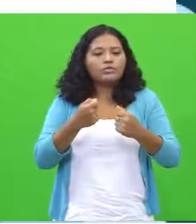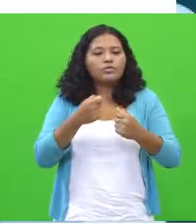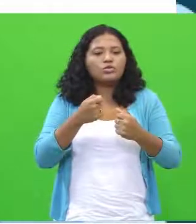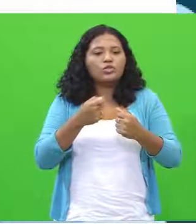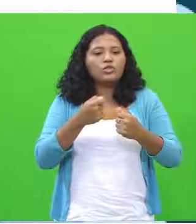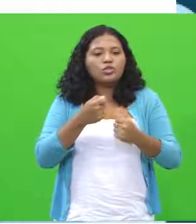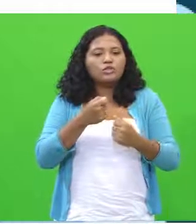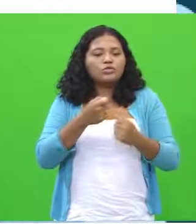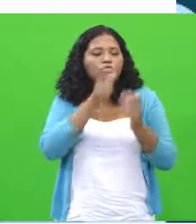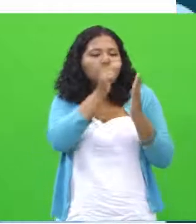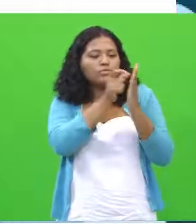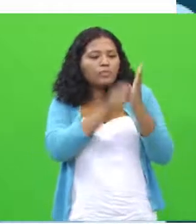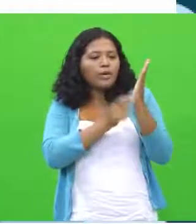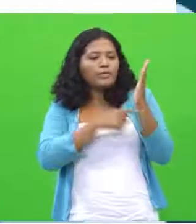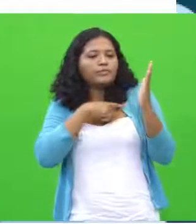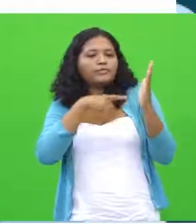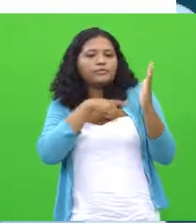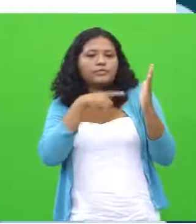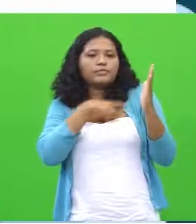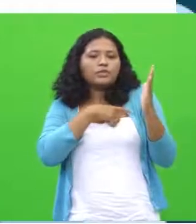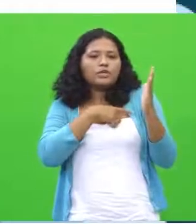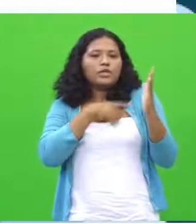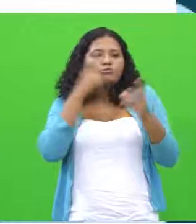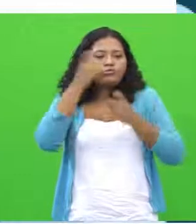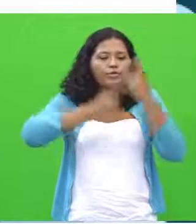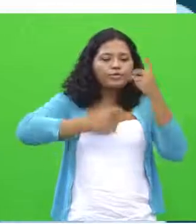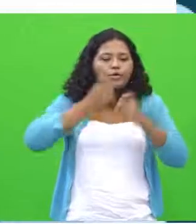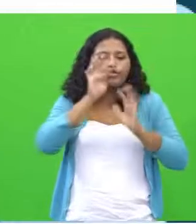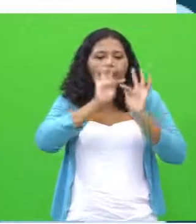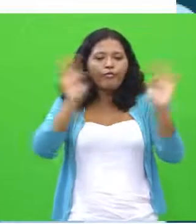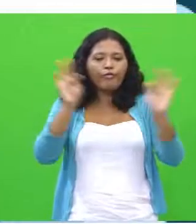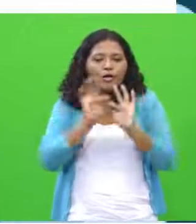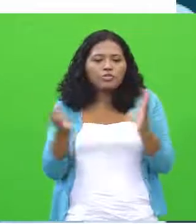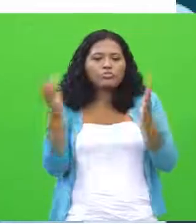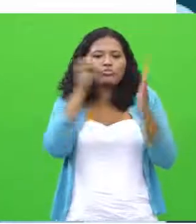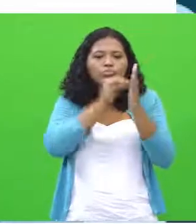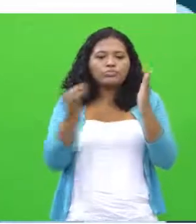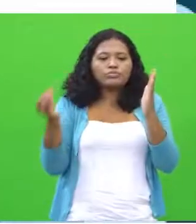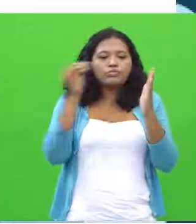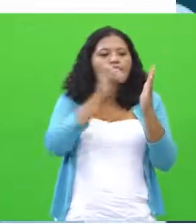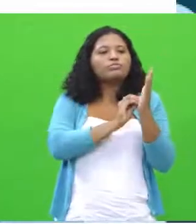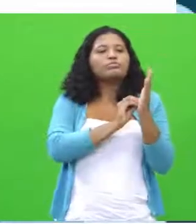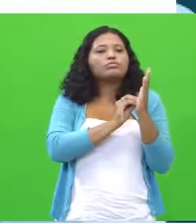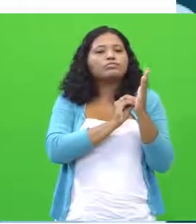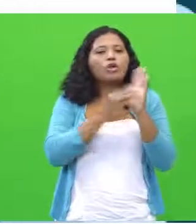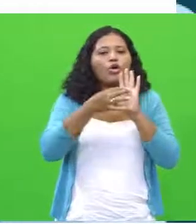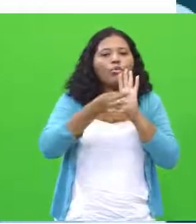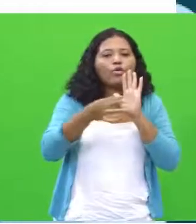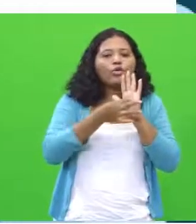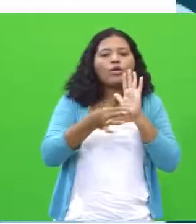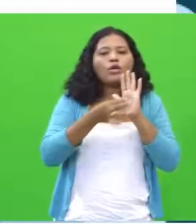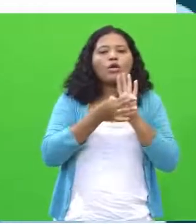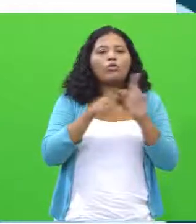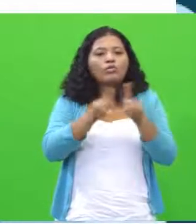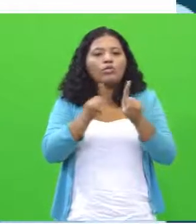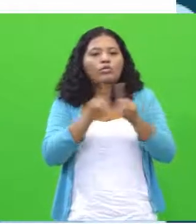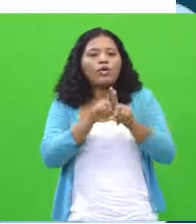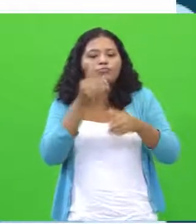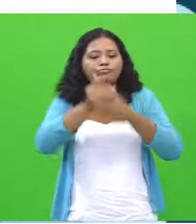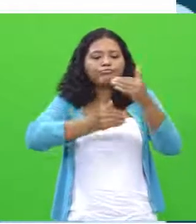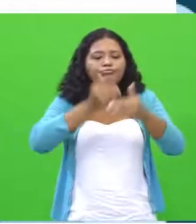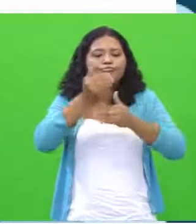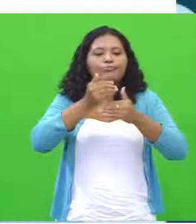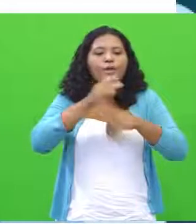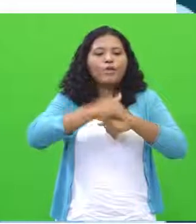expressões, outras frases, que possam contribuir com o seu ponto de vista, com essa sua opinião.